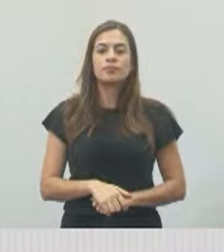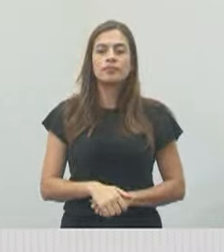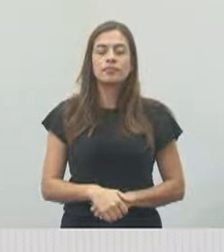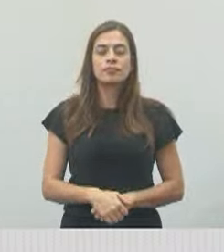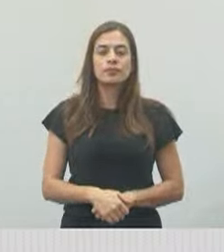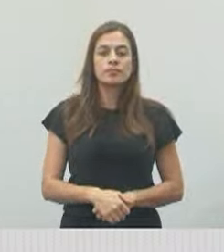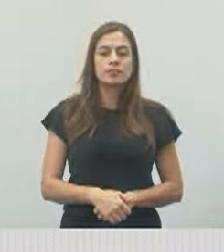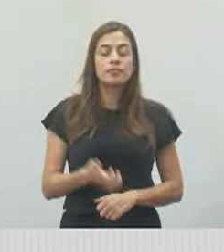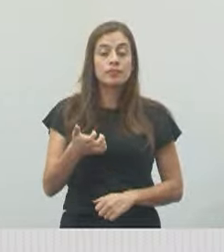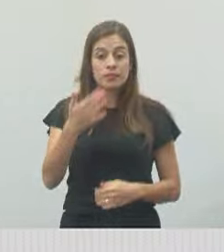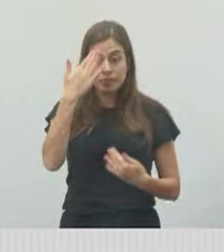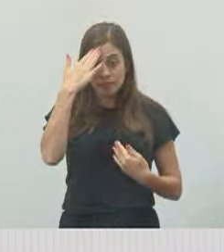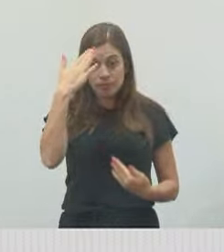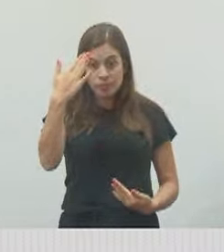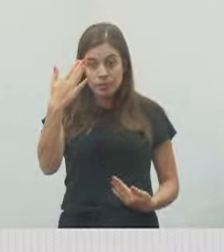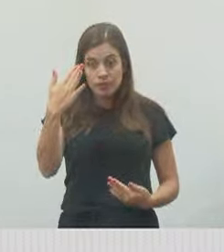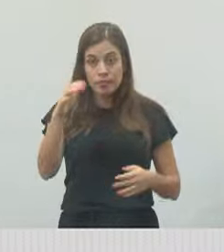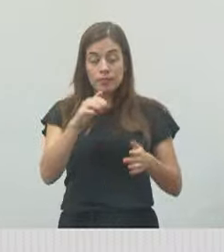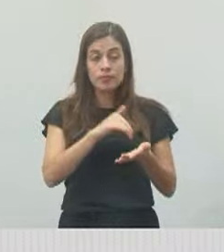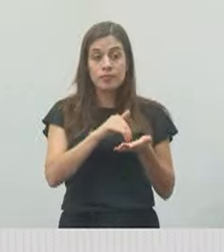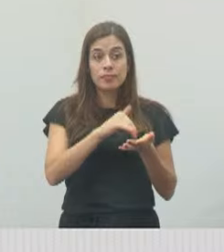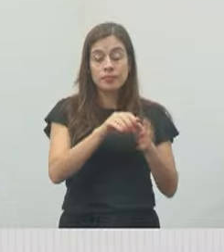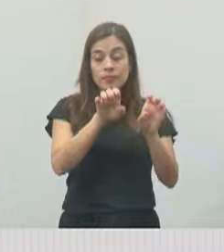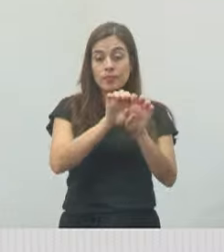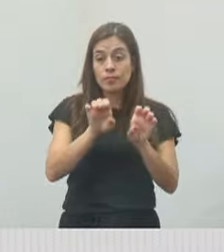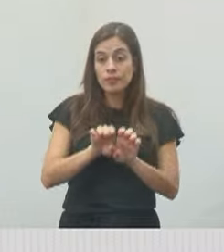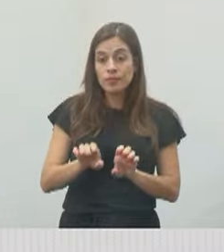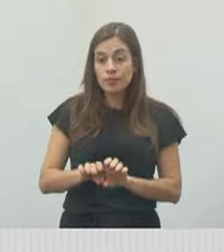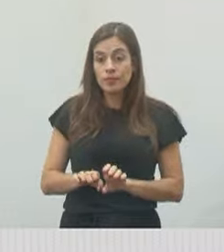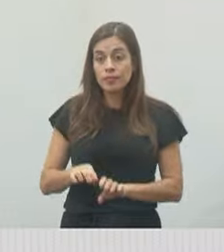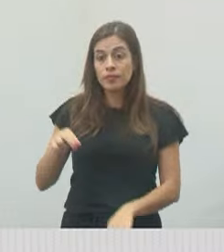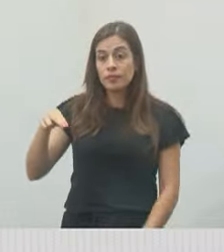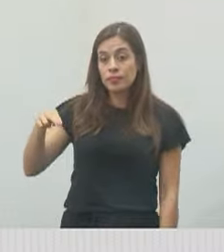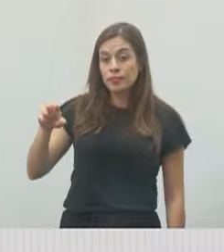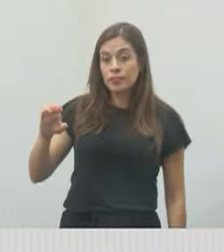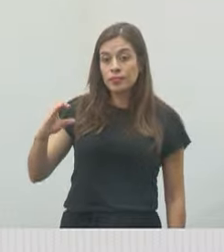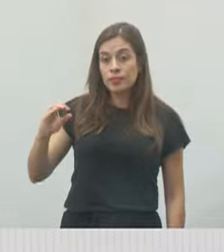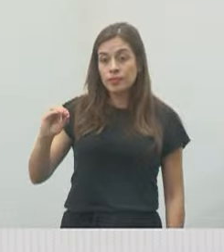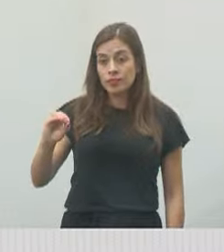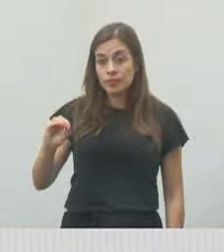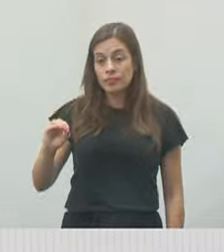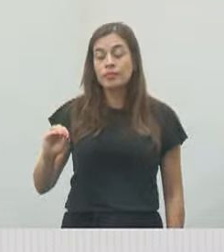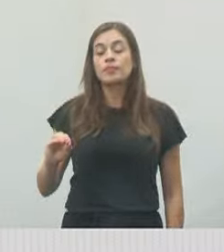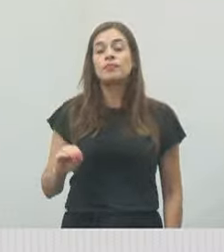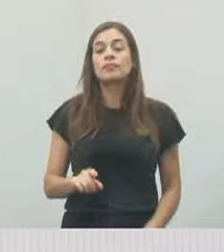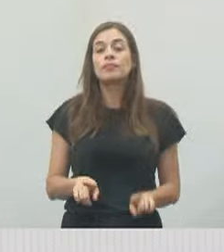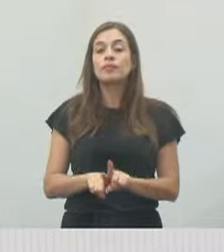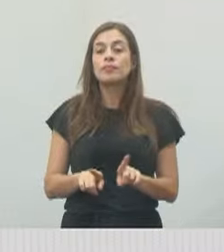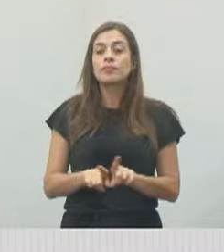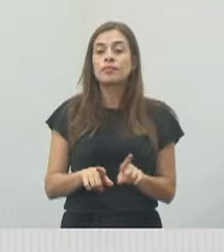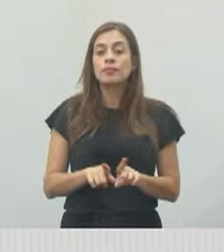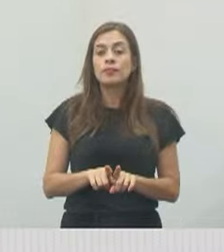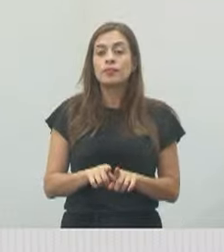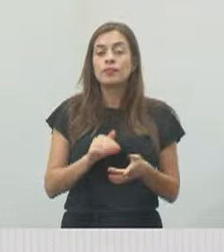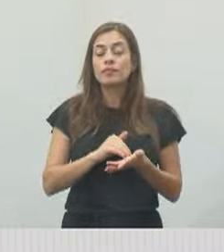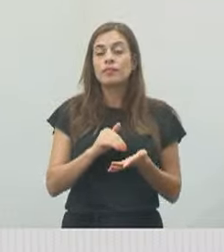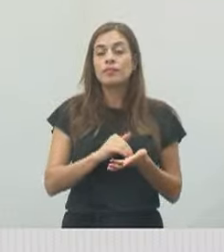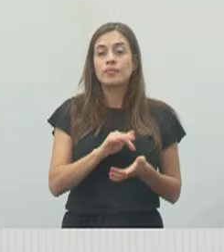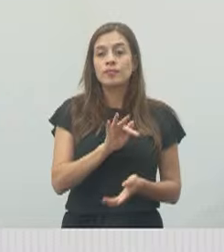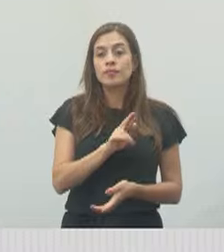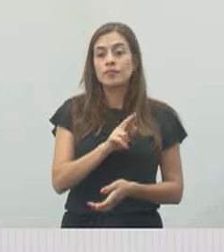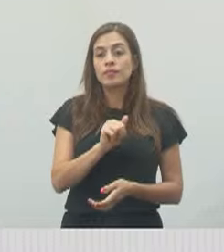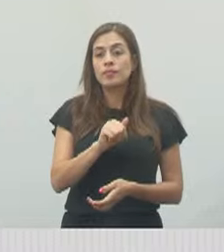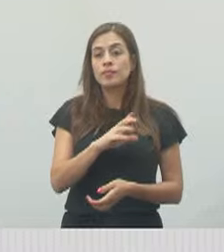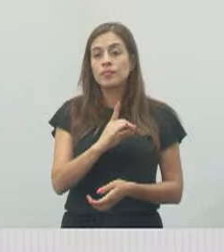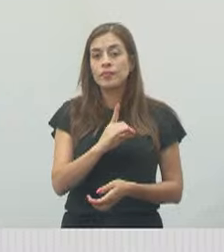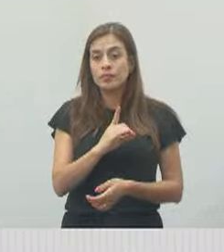Quero agradecer ao nosso secretário de Infraestrutura, o Neko, e também o nosso secretário de Infraestrutura, que esteve